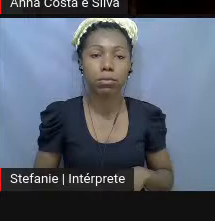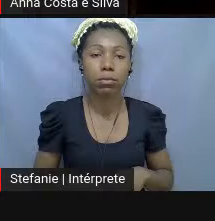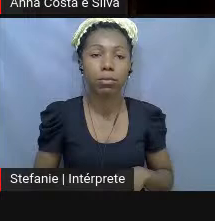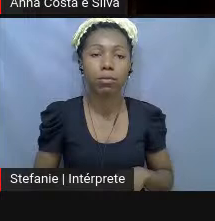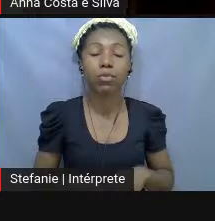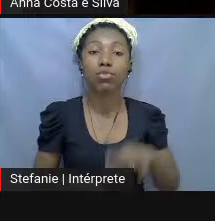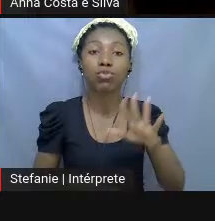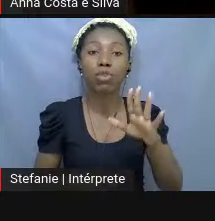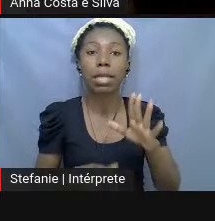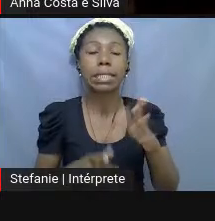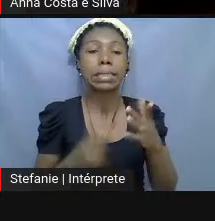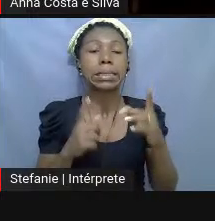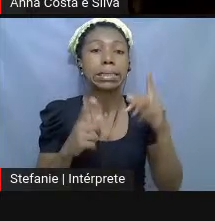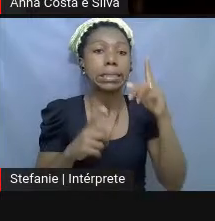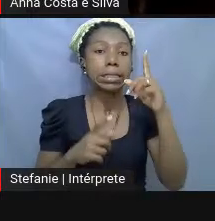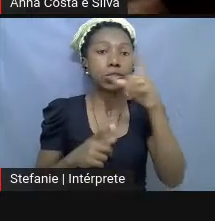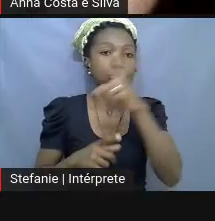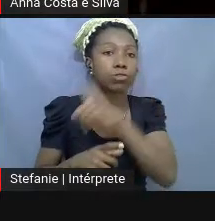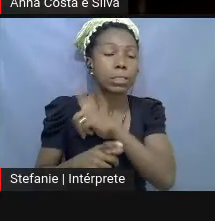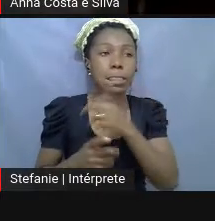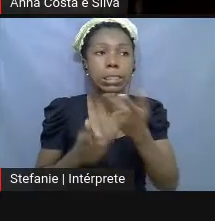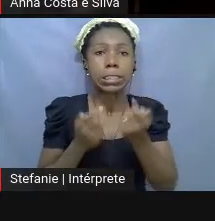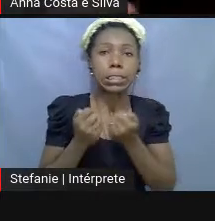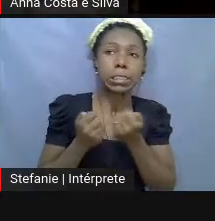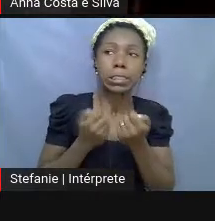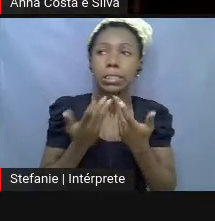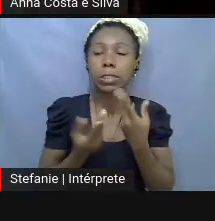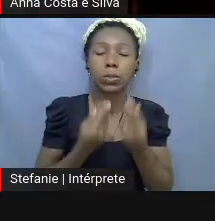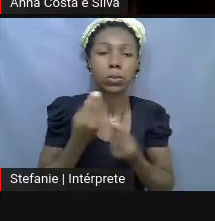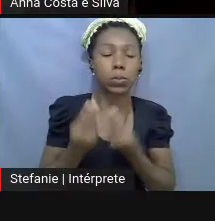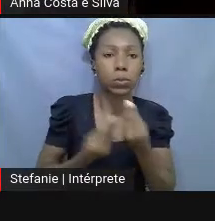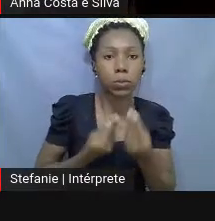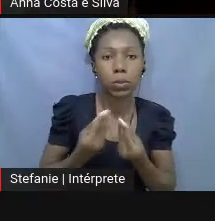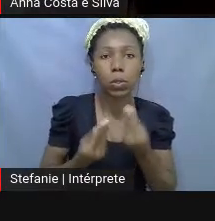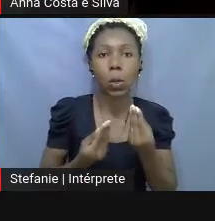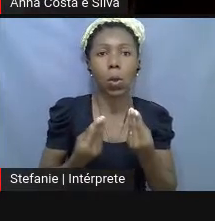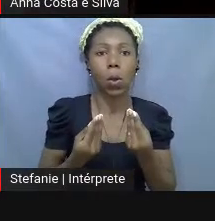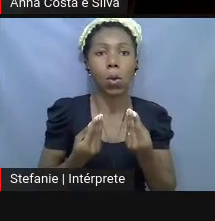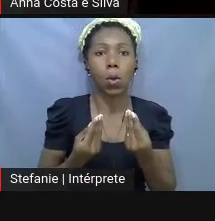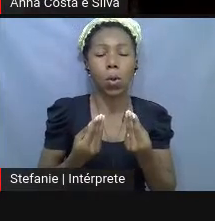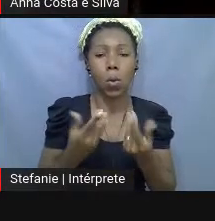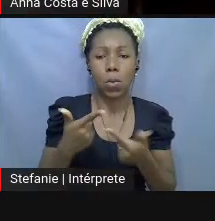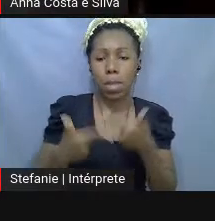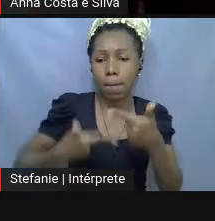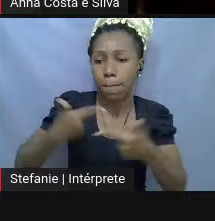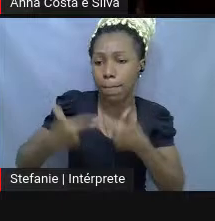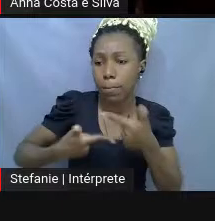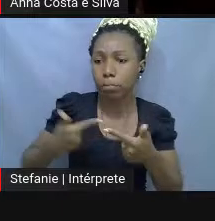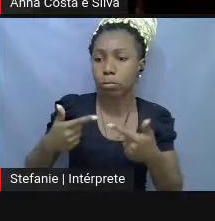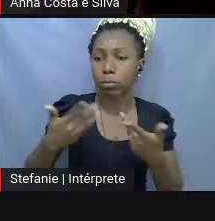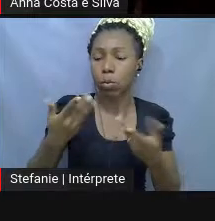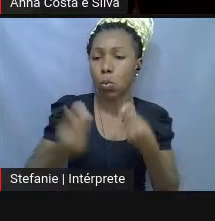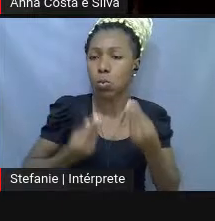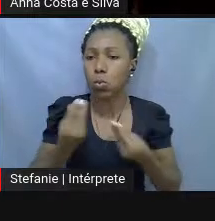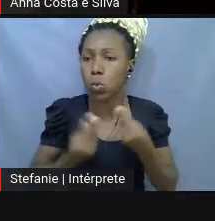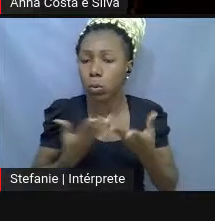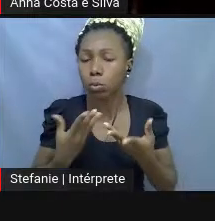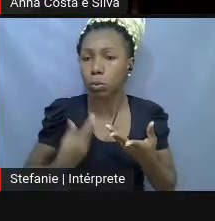tensão... É... Da existência dele no mundo, né? É...